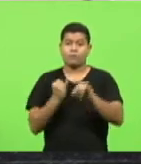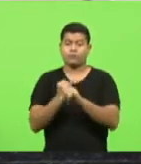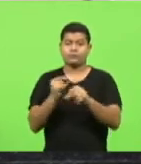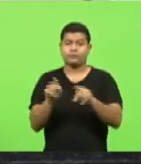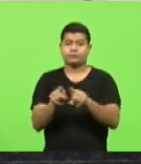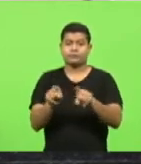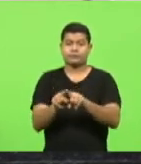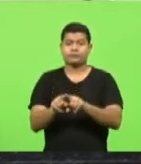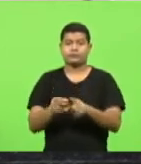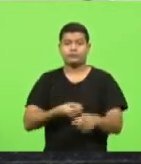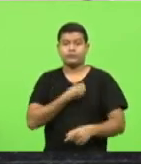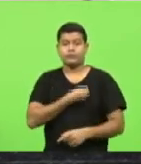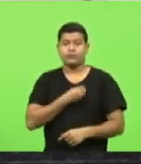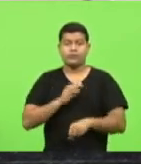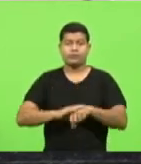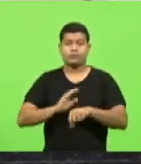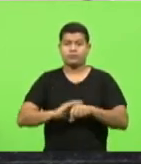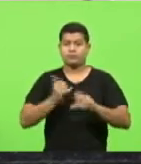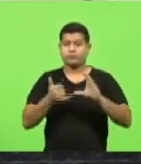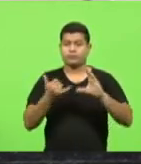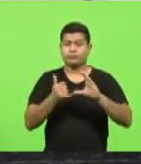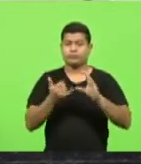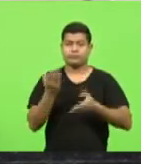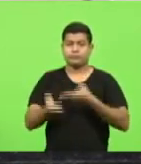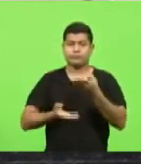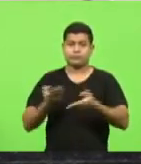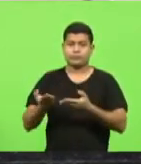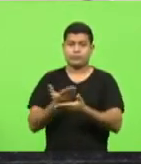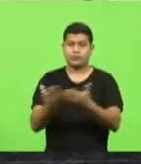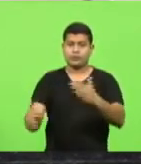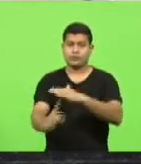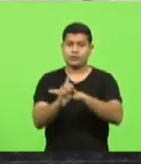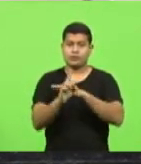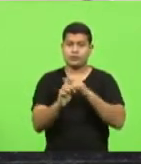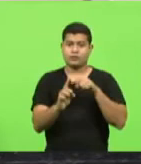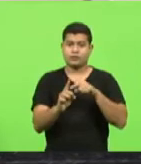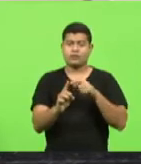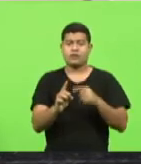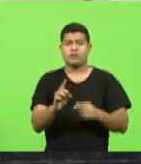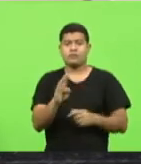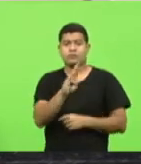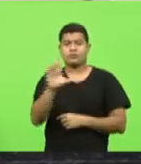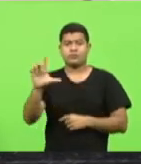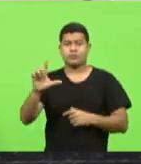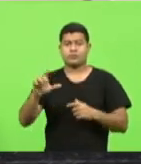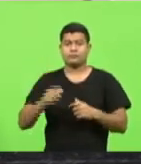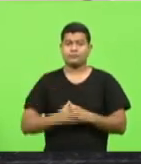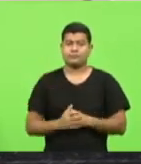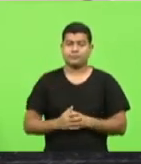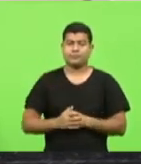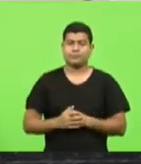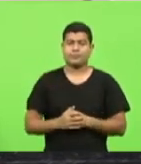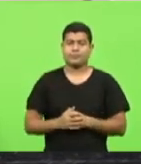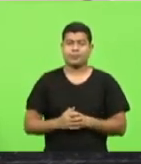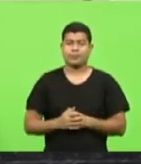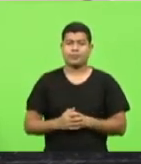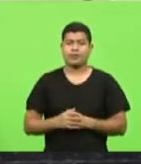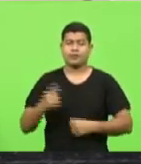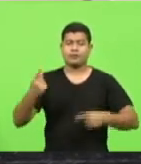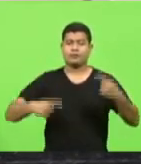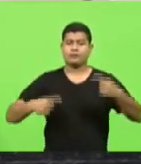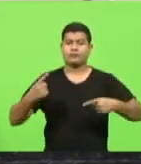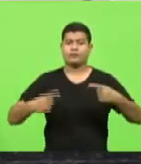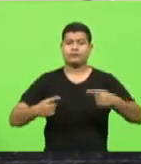prestado pela Selesc aos consumidores no município de Blumenau em discussão